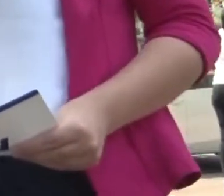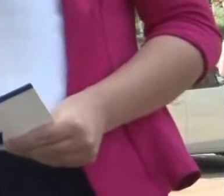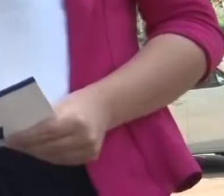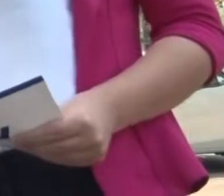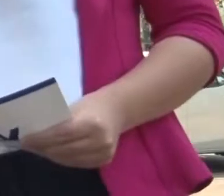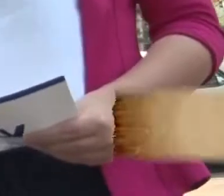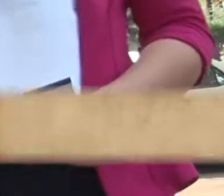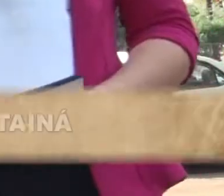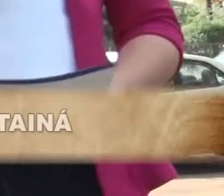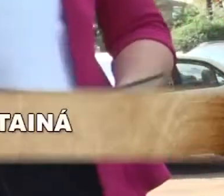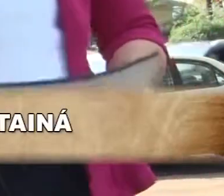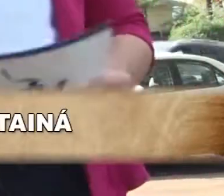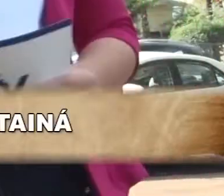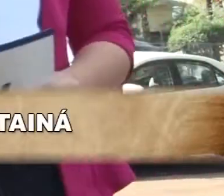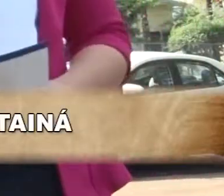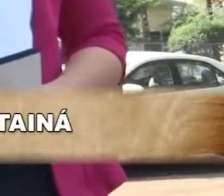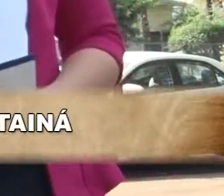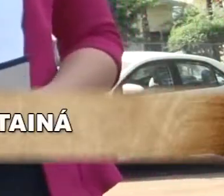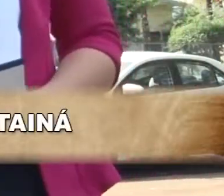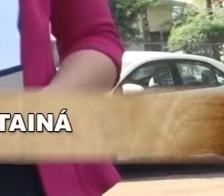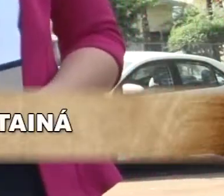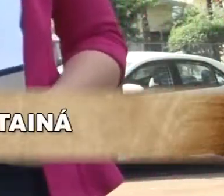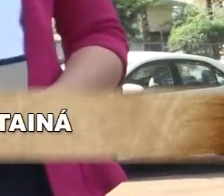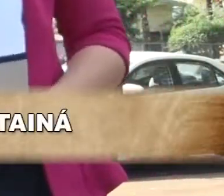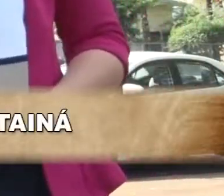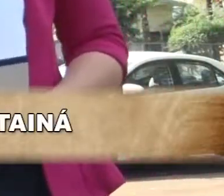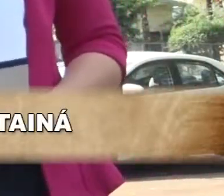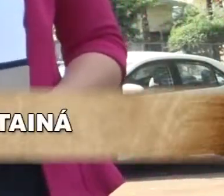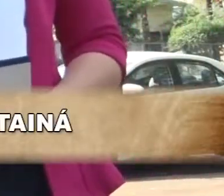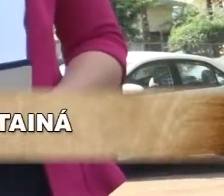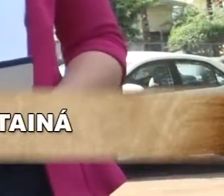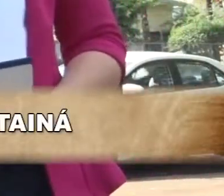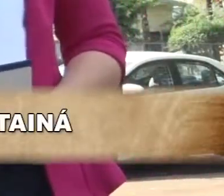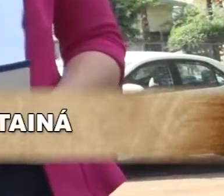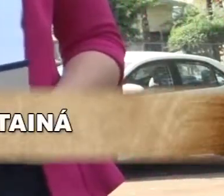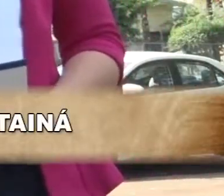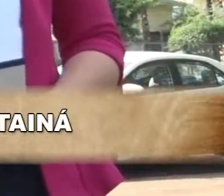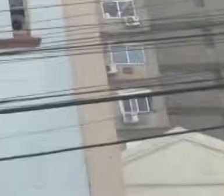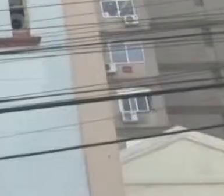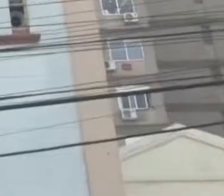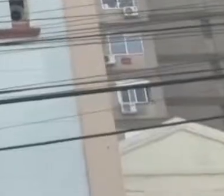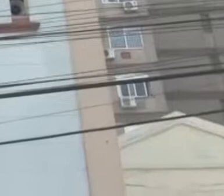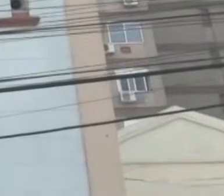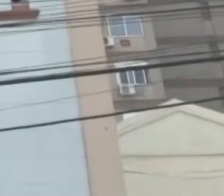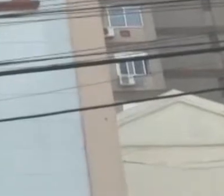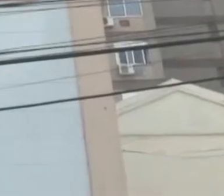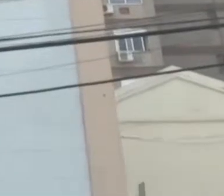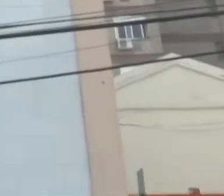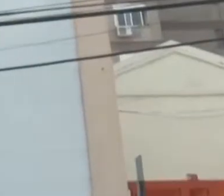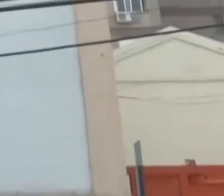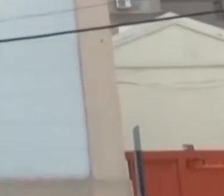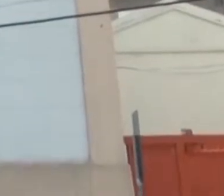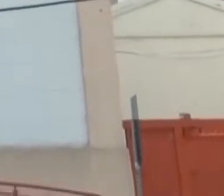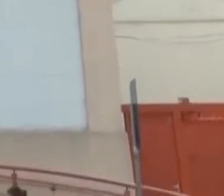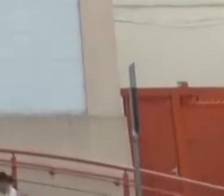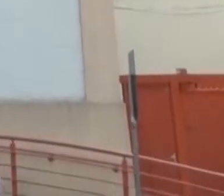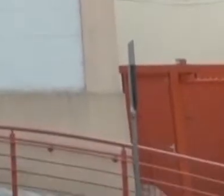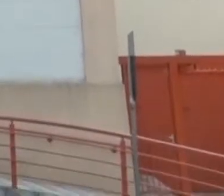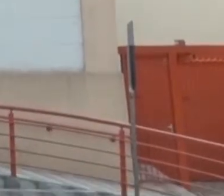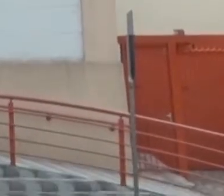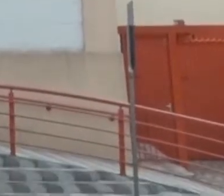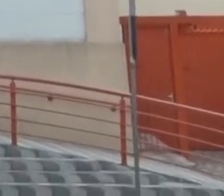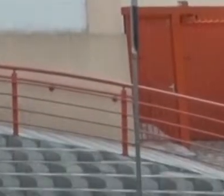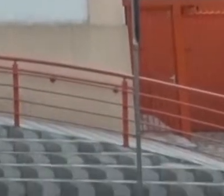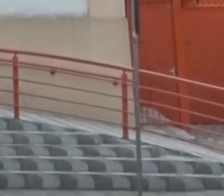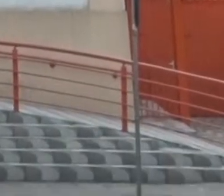no coração de Passo Fundo, já foi uma das principais construções do município. Construída, na época, no alto de um